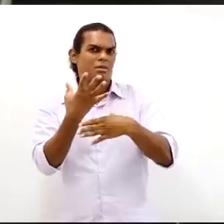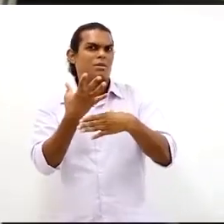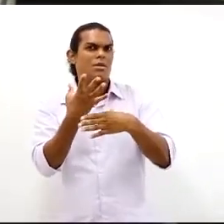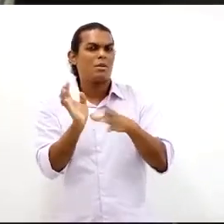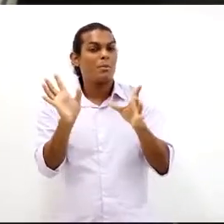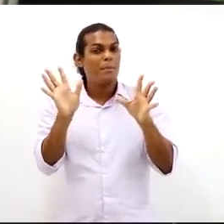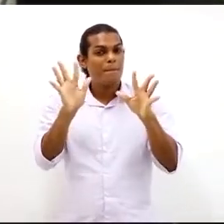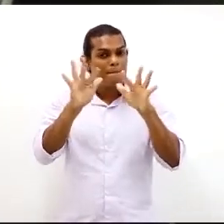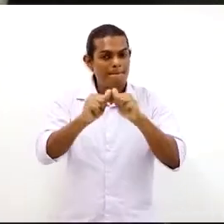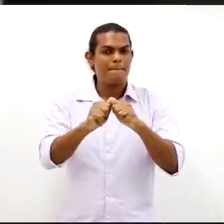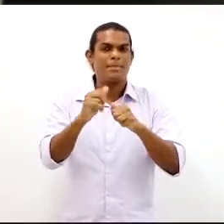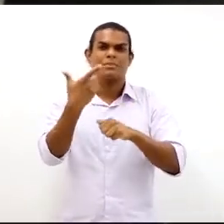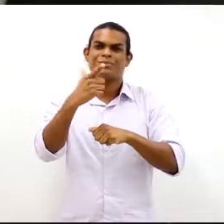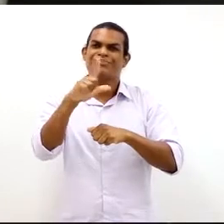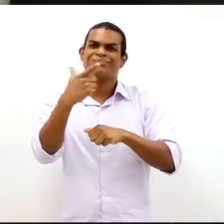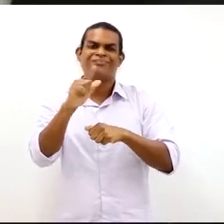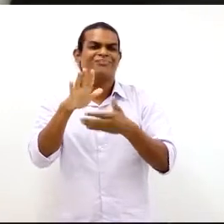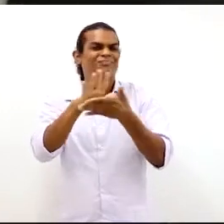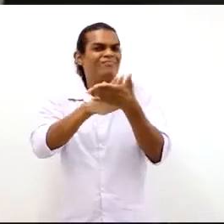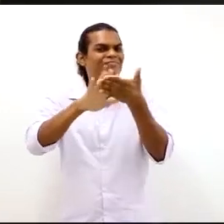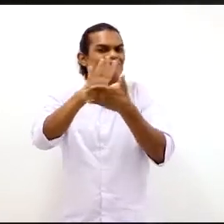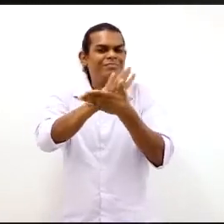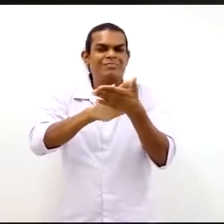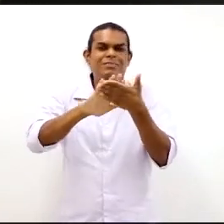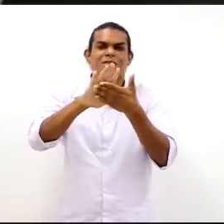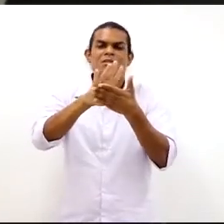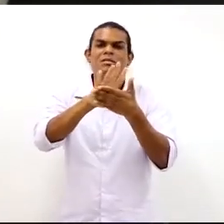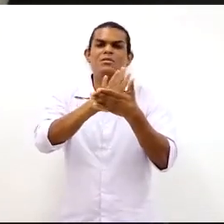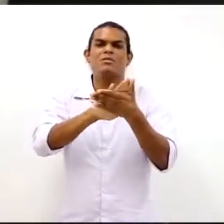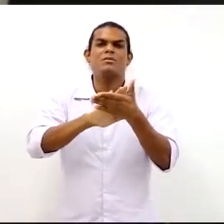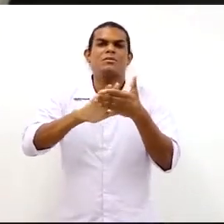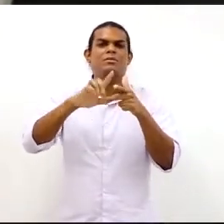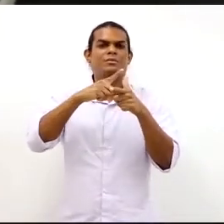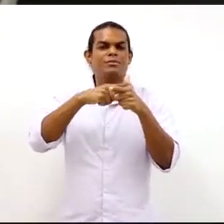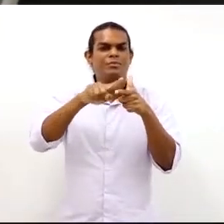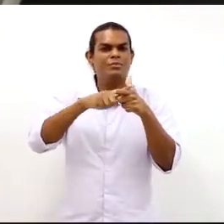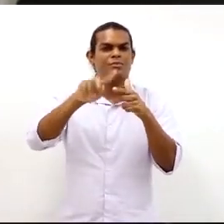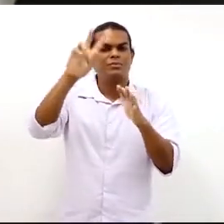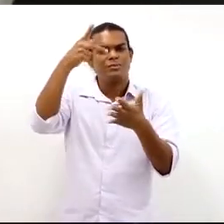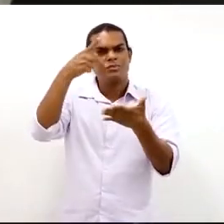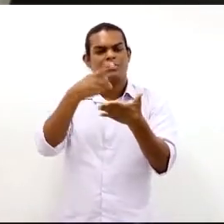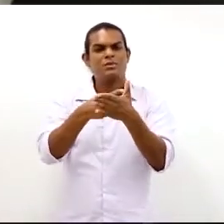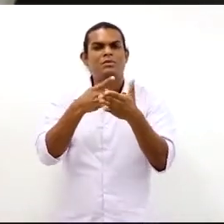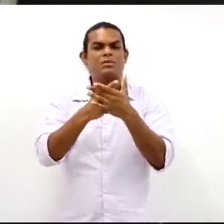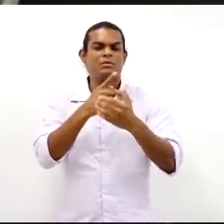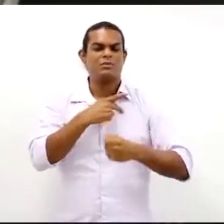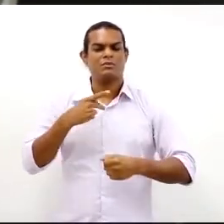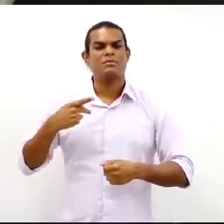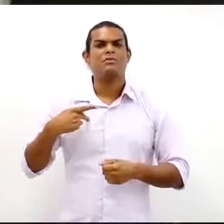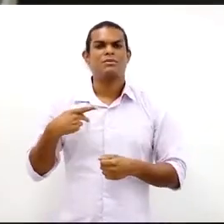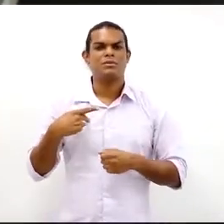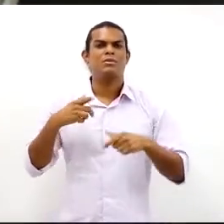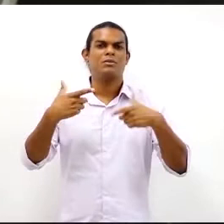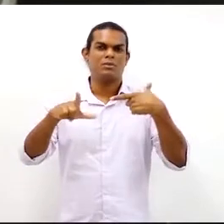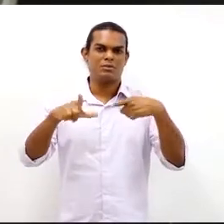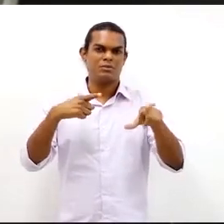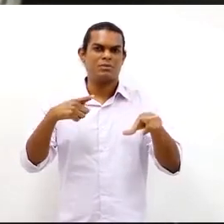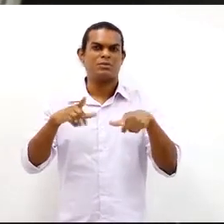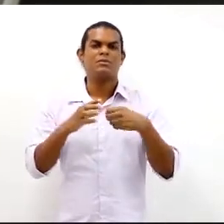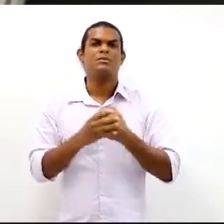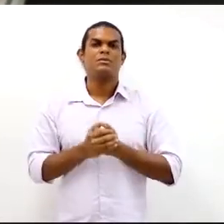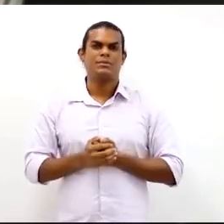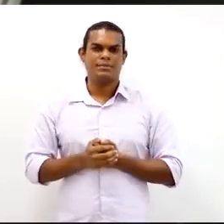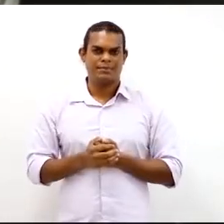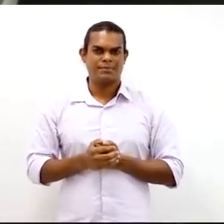nenhum acidente ao trabalhador, muito menos uma cura e a saúde do trabalhador. Nós vamos ver, neste ambiente, como é que estão as posturas, como é que estão os